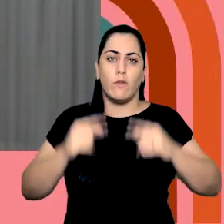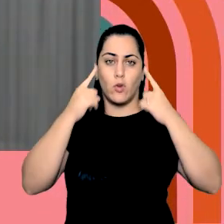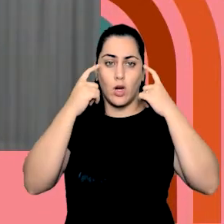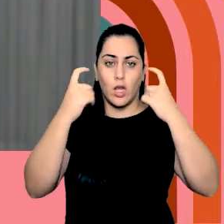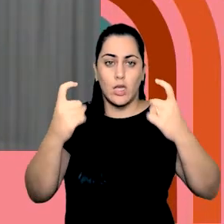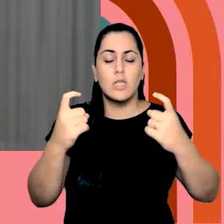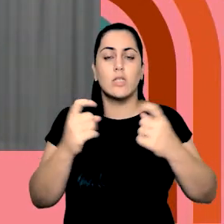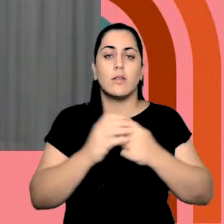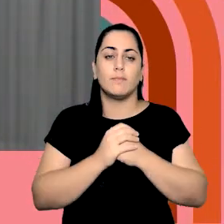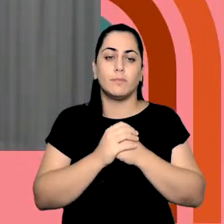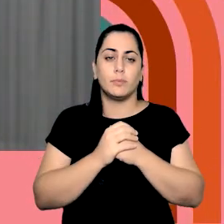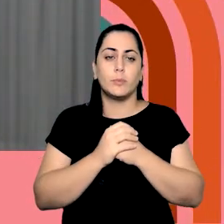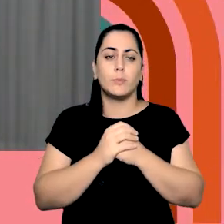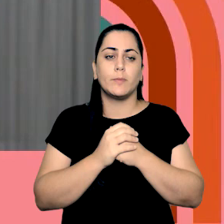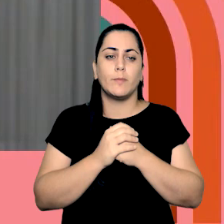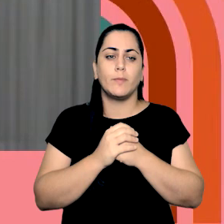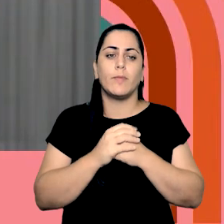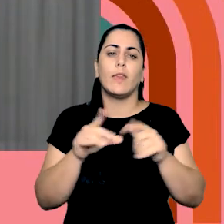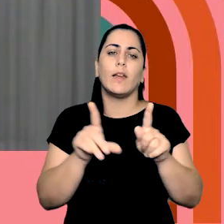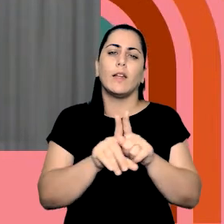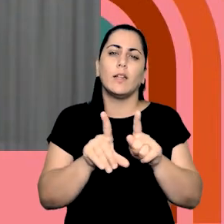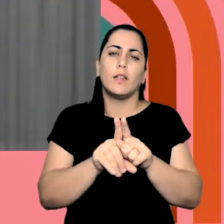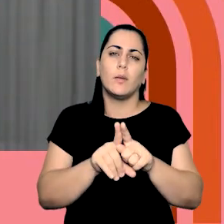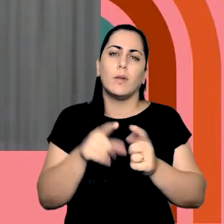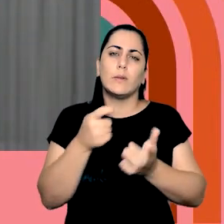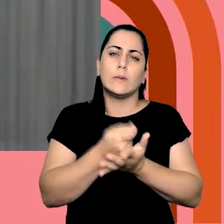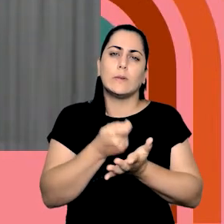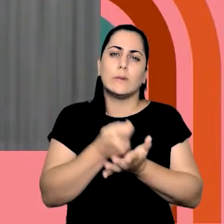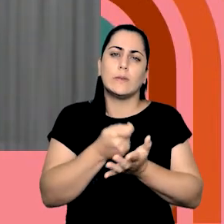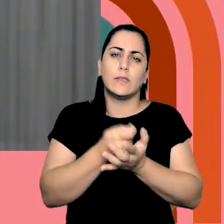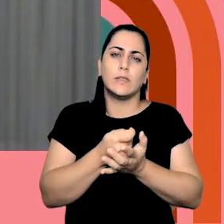repressões sociais,